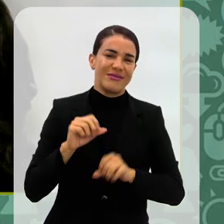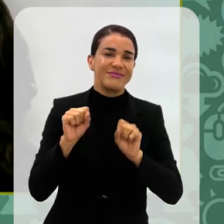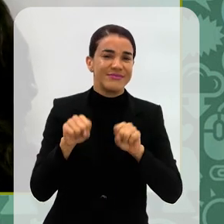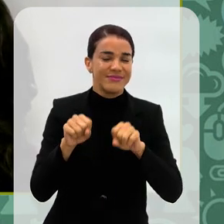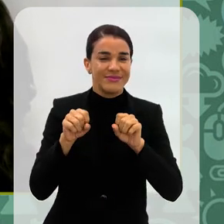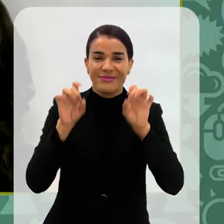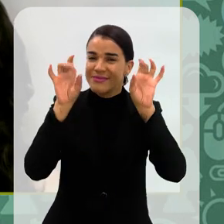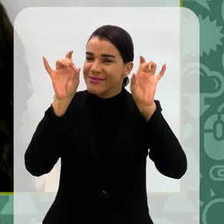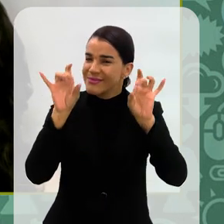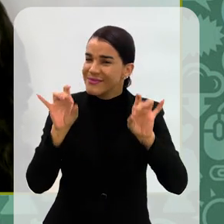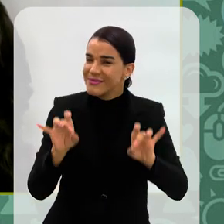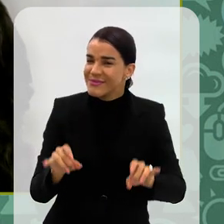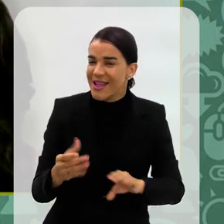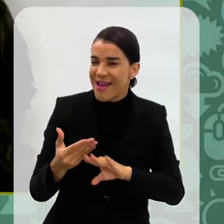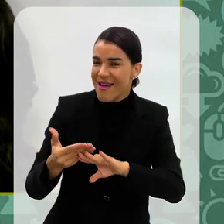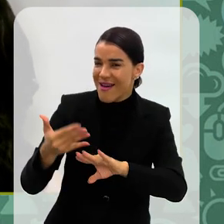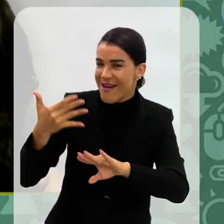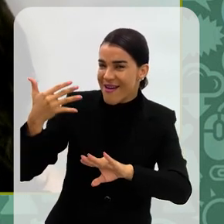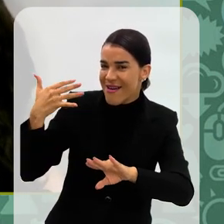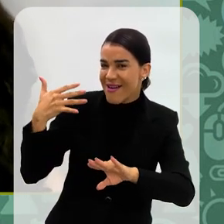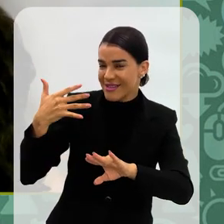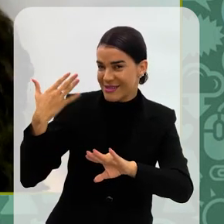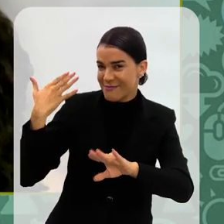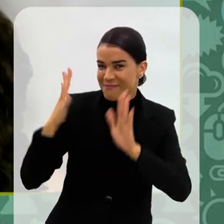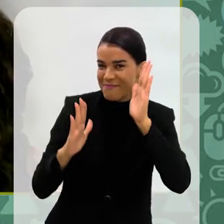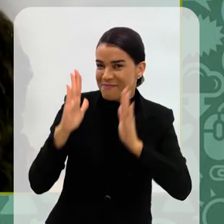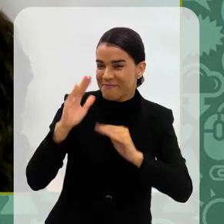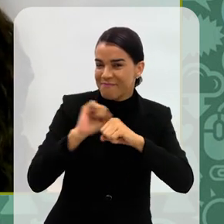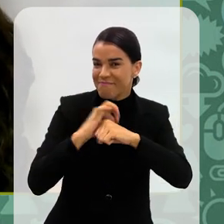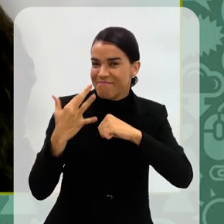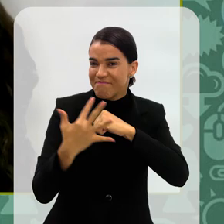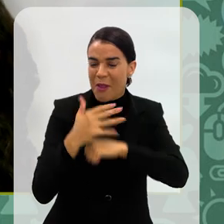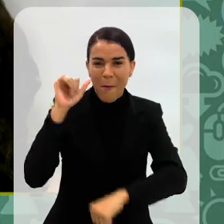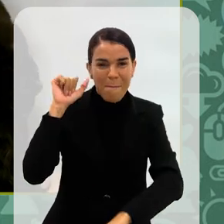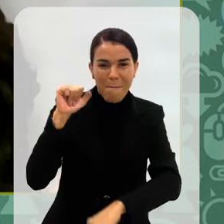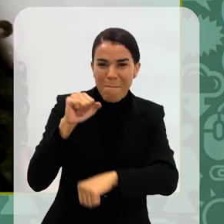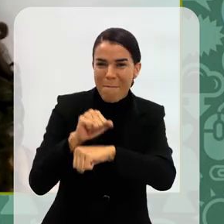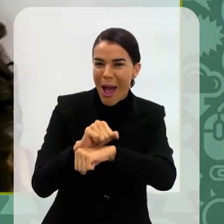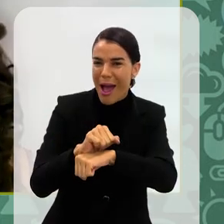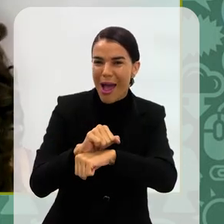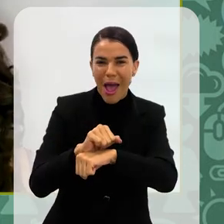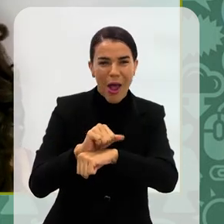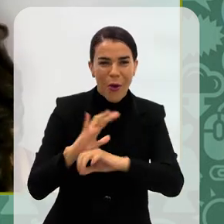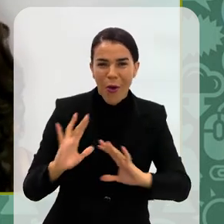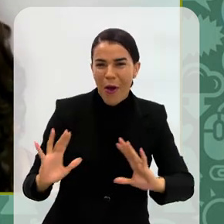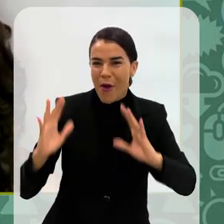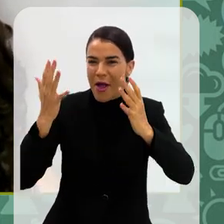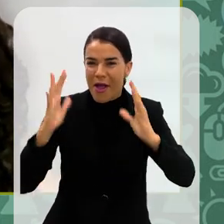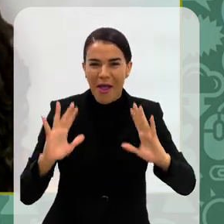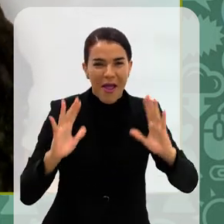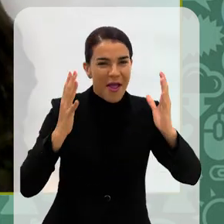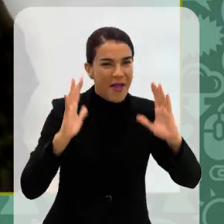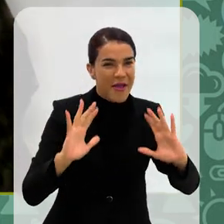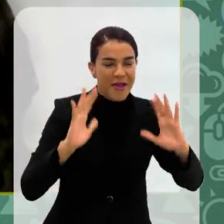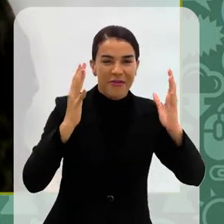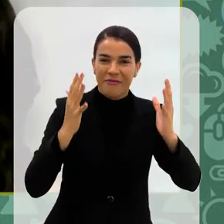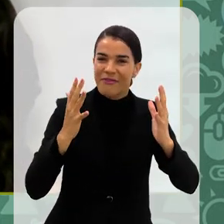Nossa, sim. Especialmente depois que a gente passou por um período de pandemia, né? Que pararam os eventos. É.